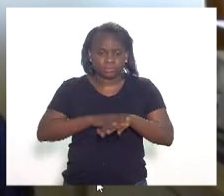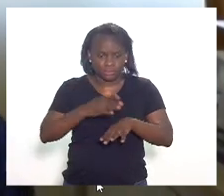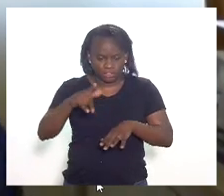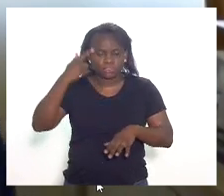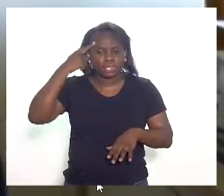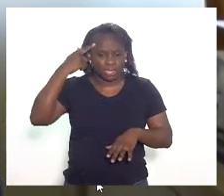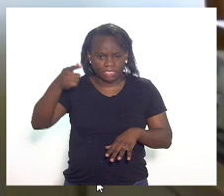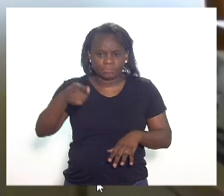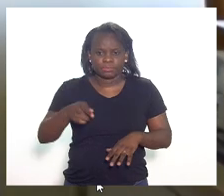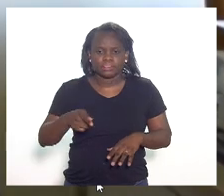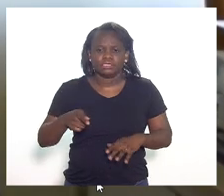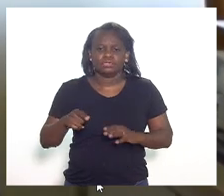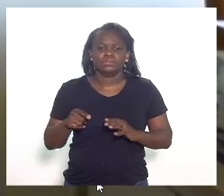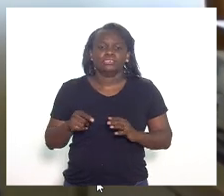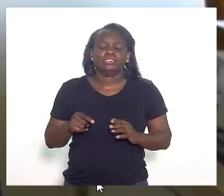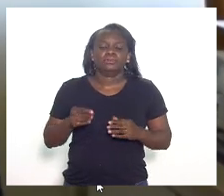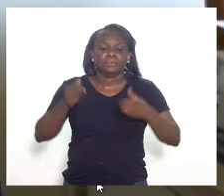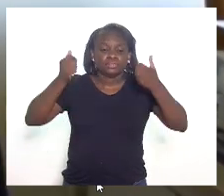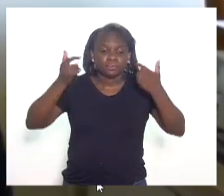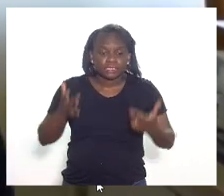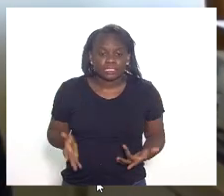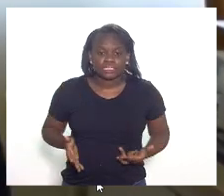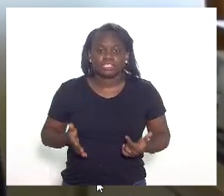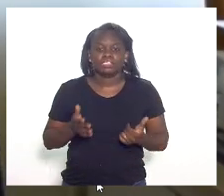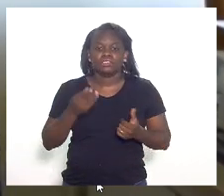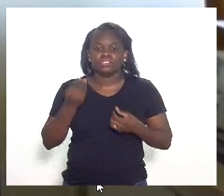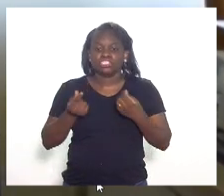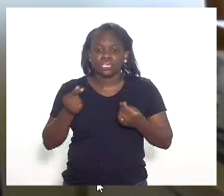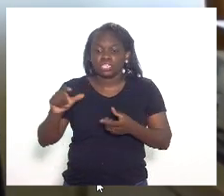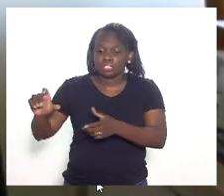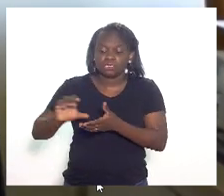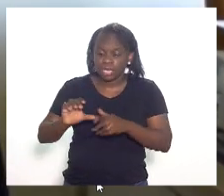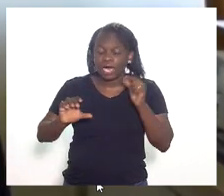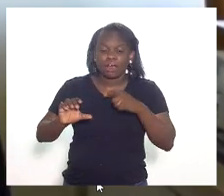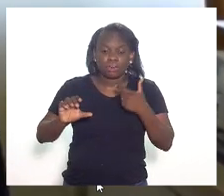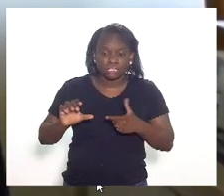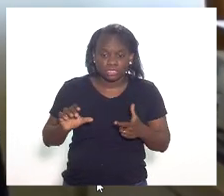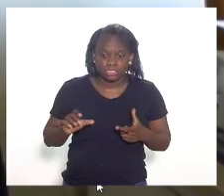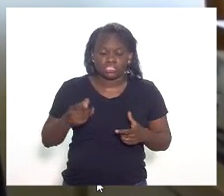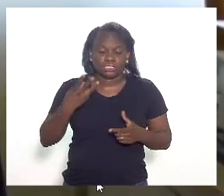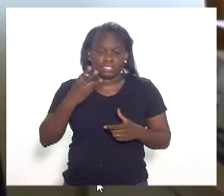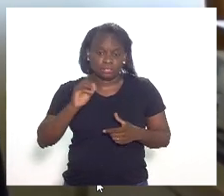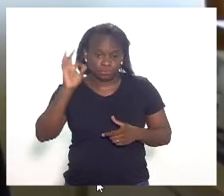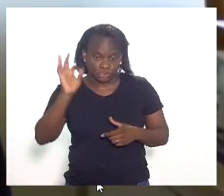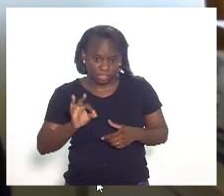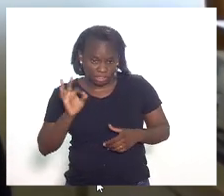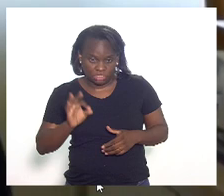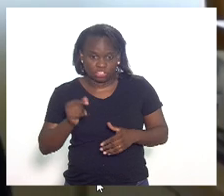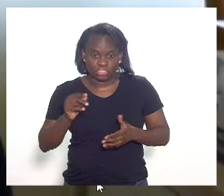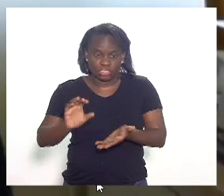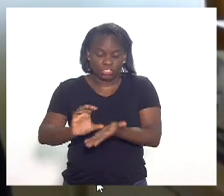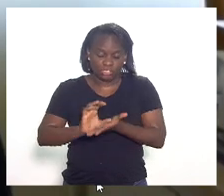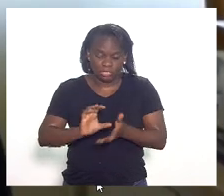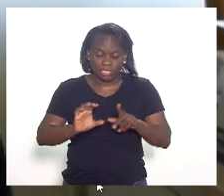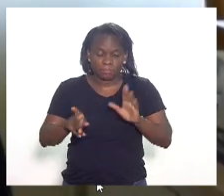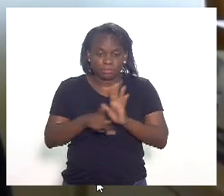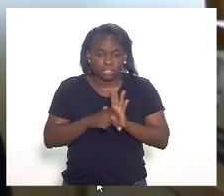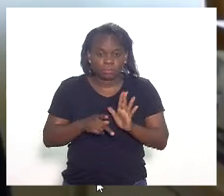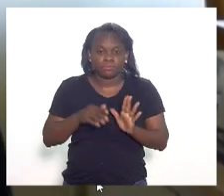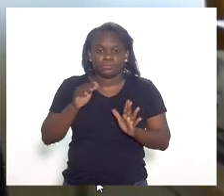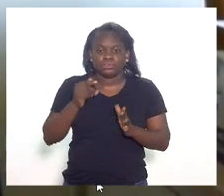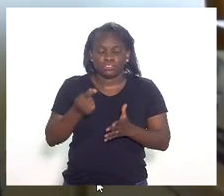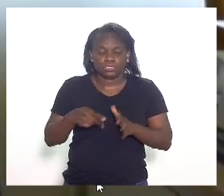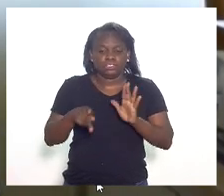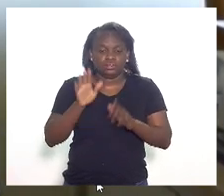lembrar disso, para definir as fontes de recurso. 30% do Fundo Estadual de Combate à Pobreza